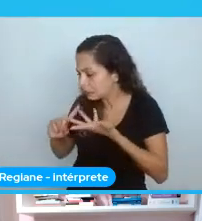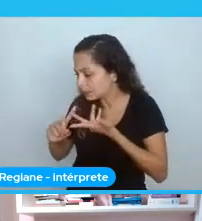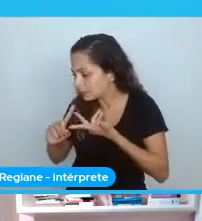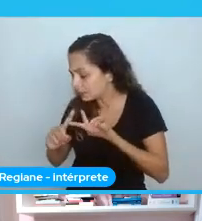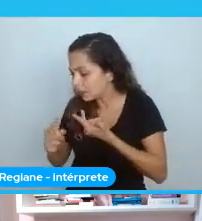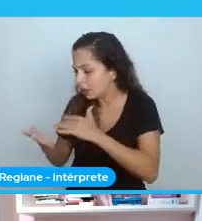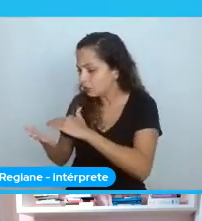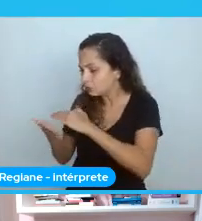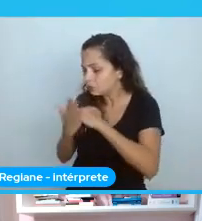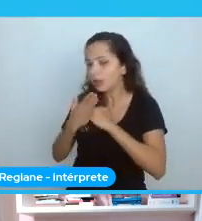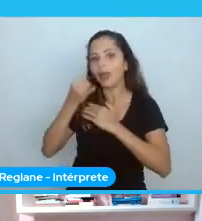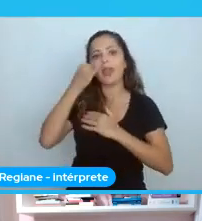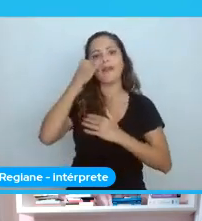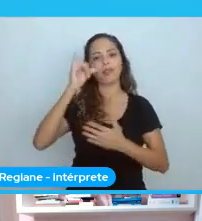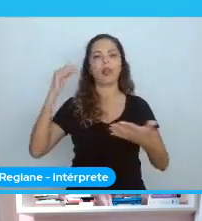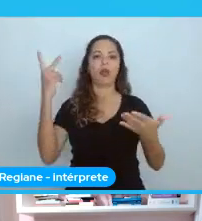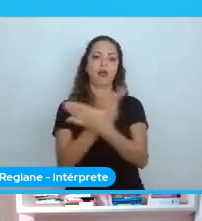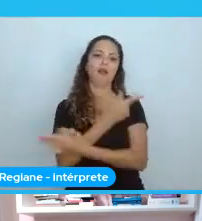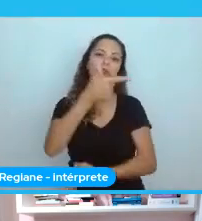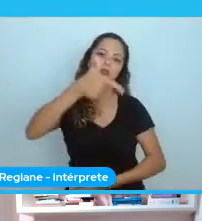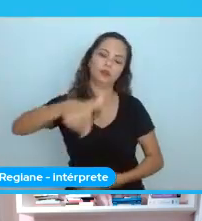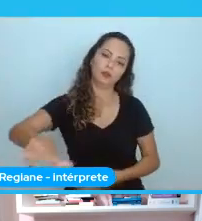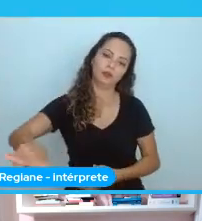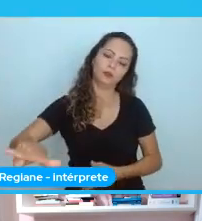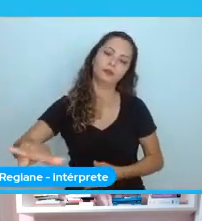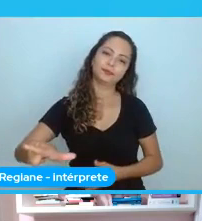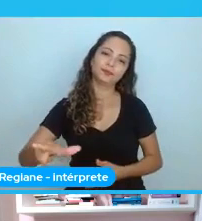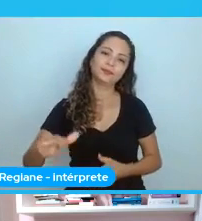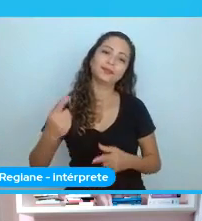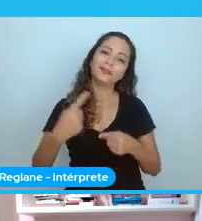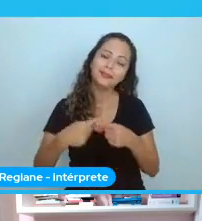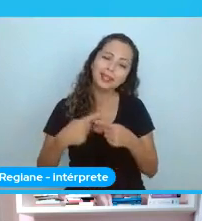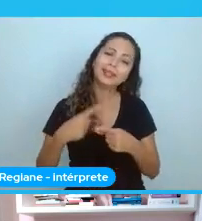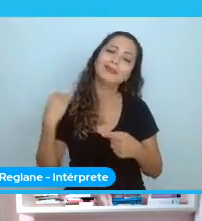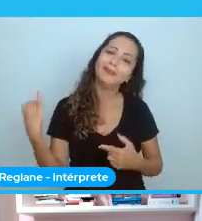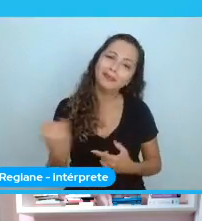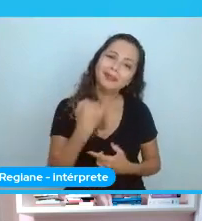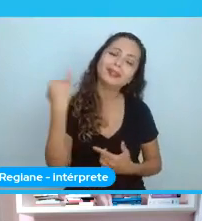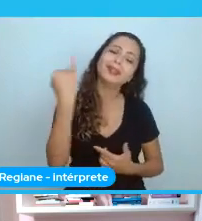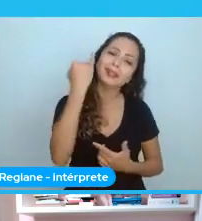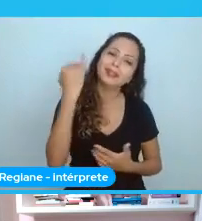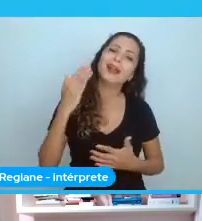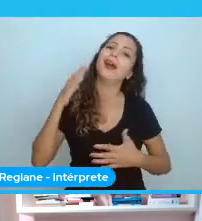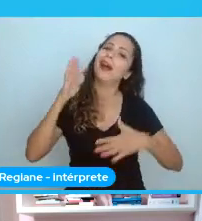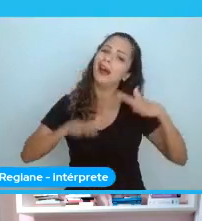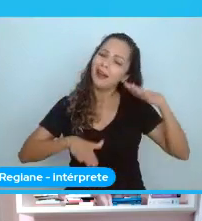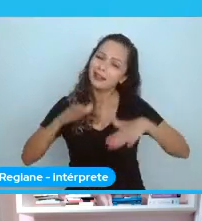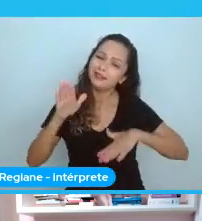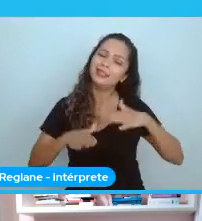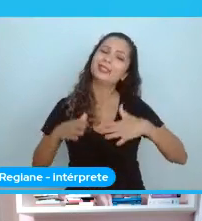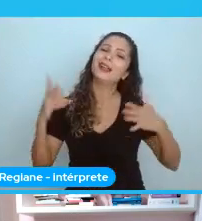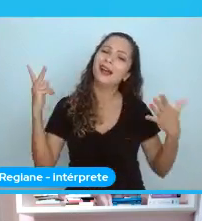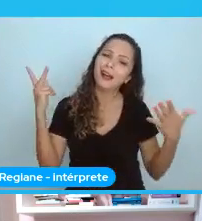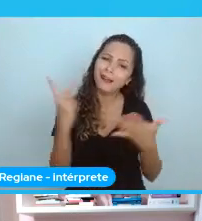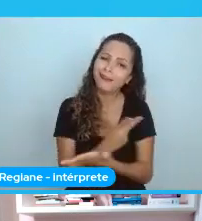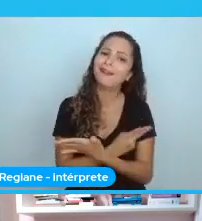Eu acho isso muito importante. Porque a gente passa por situações em que é muito complicado a gente apontar